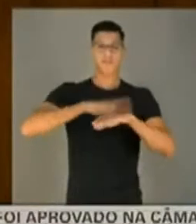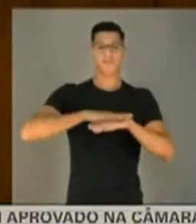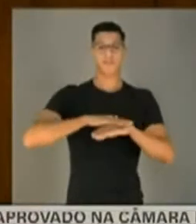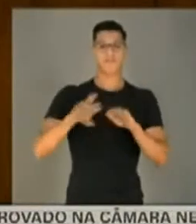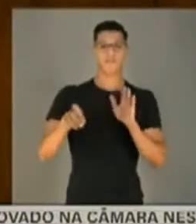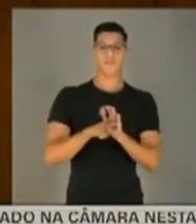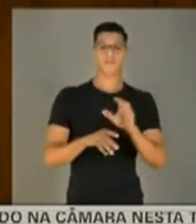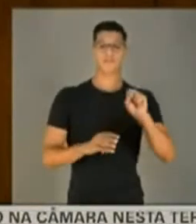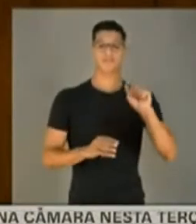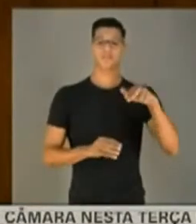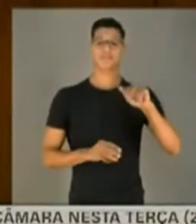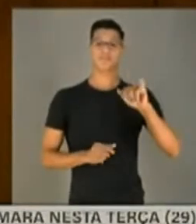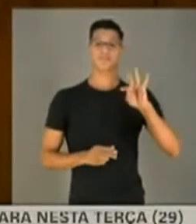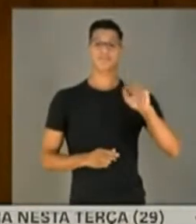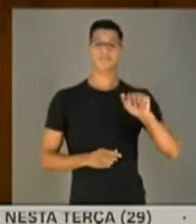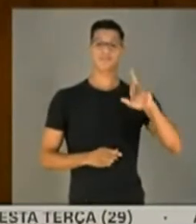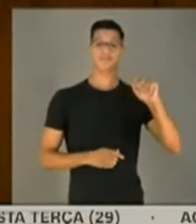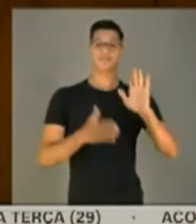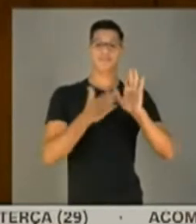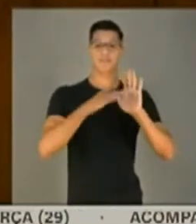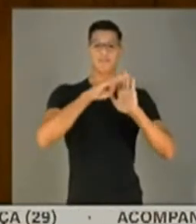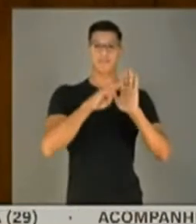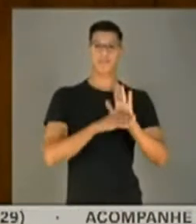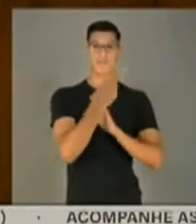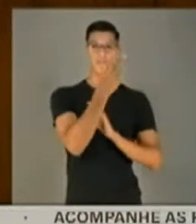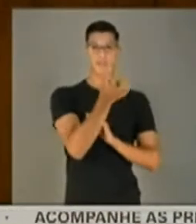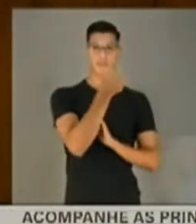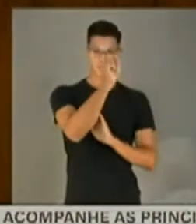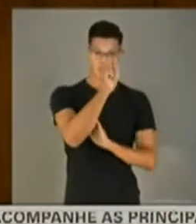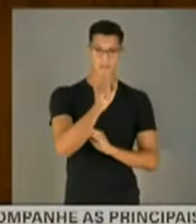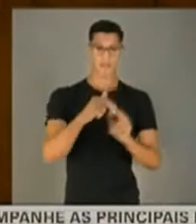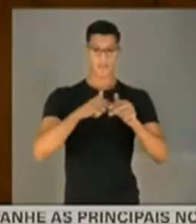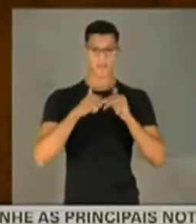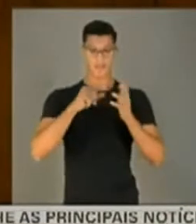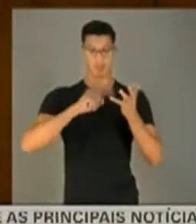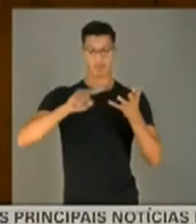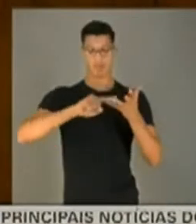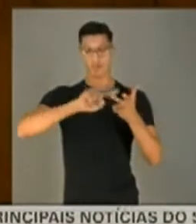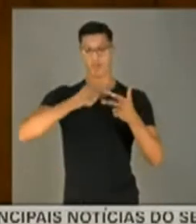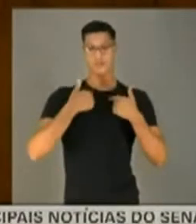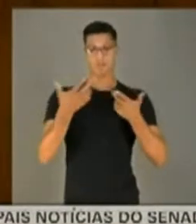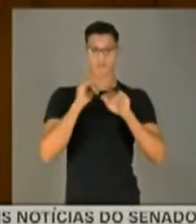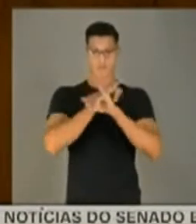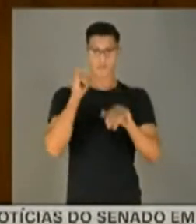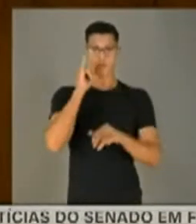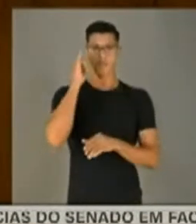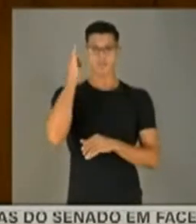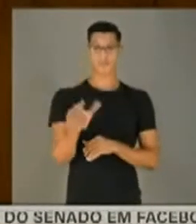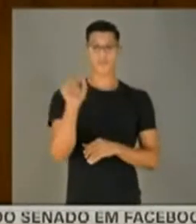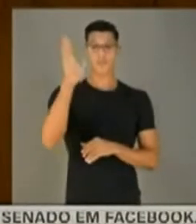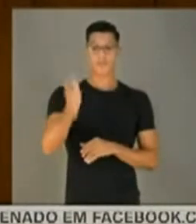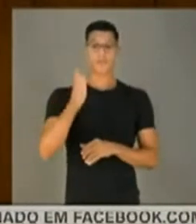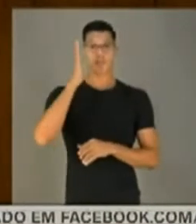infração sanitária preventiva prevista no artigo 268. Por tudo isso, eu quero falar para o senhor que